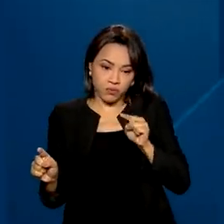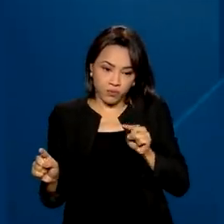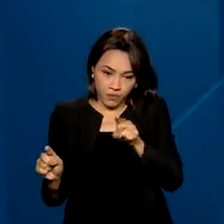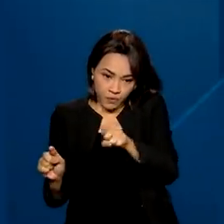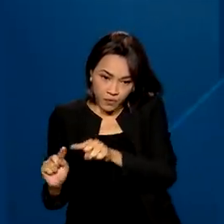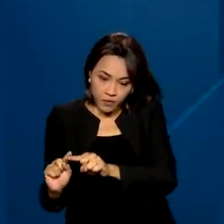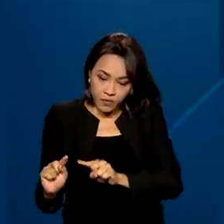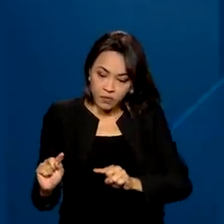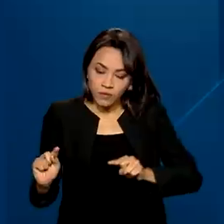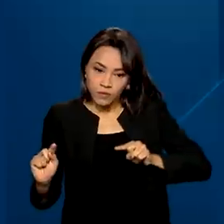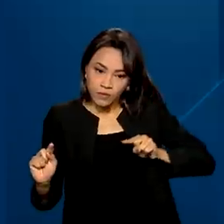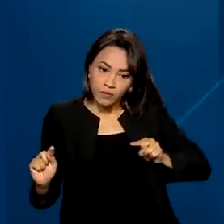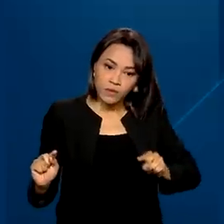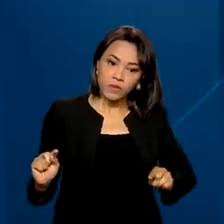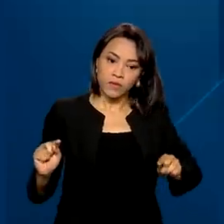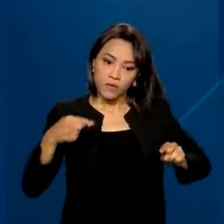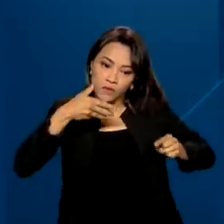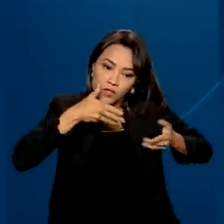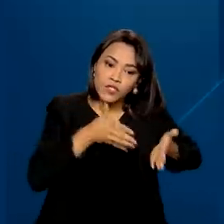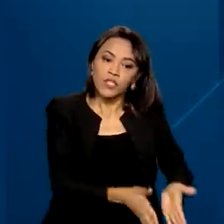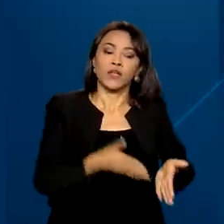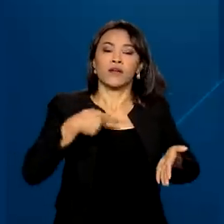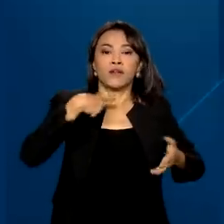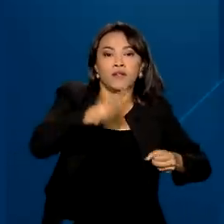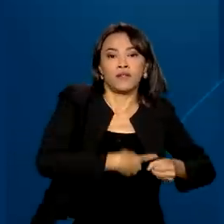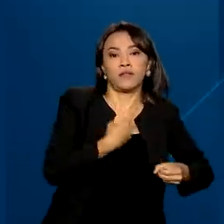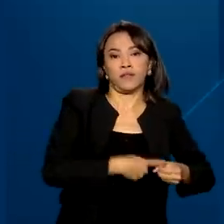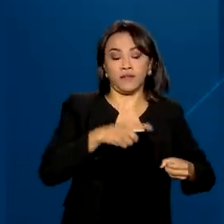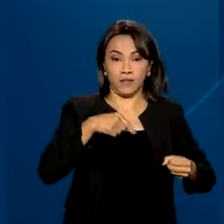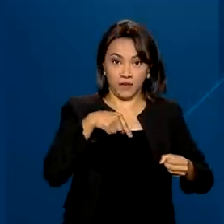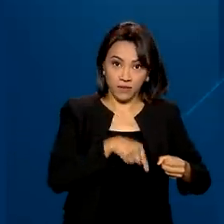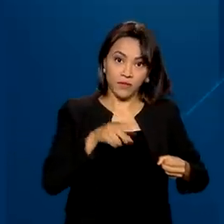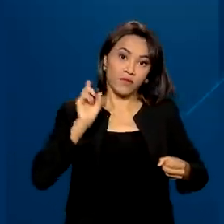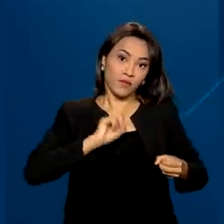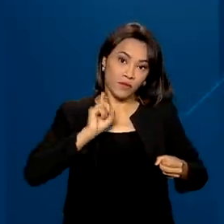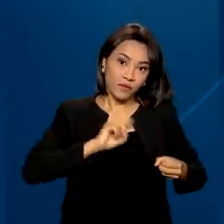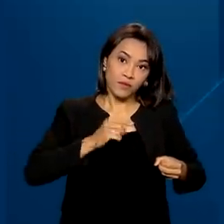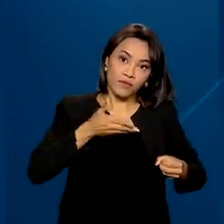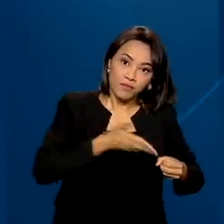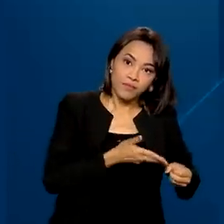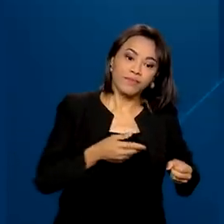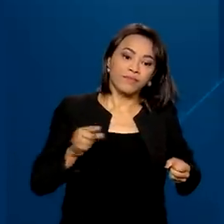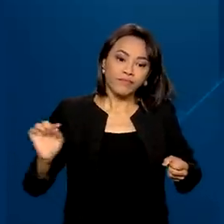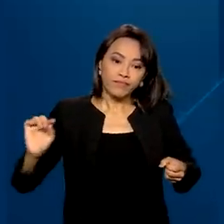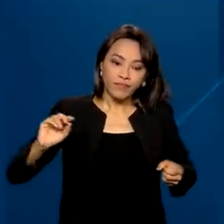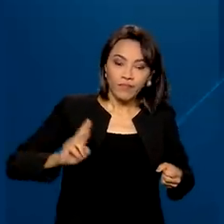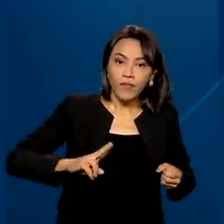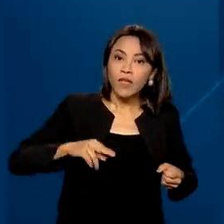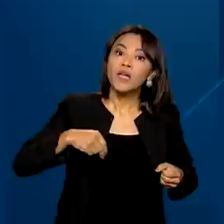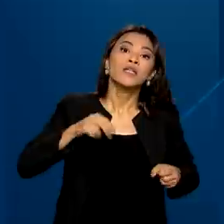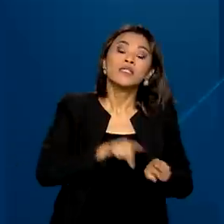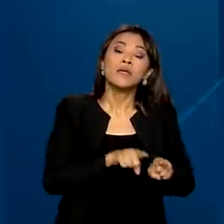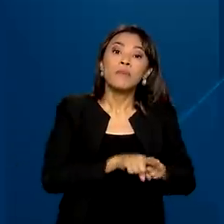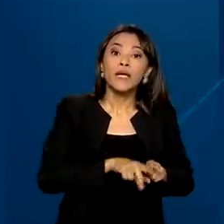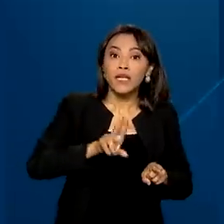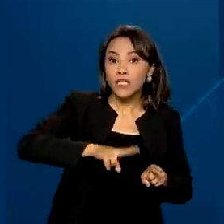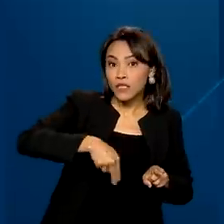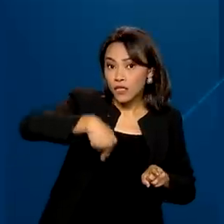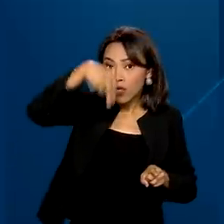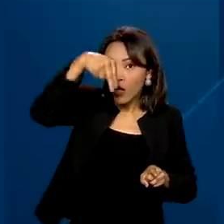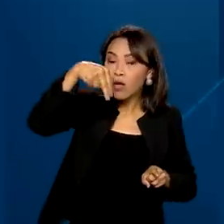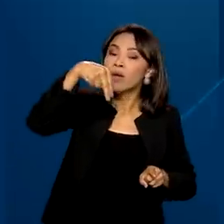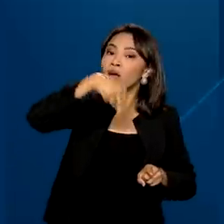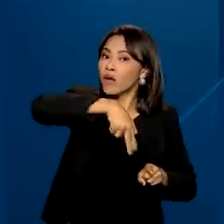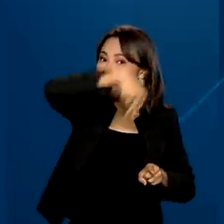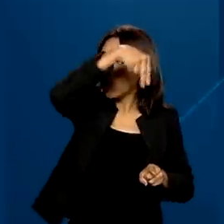o que permite chegar à região dos lagos, ao norte do estado do Rio de Janeiro e às regiões norte e nordeste do país. O